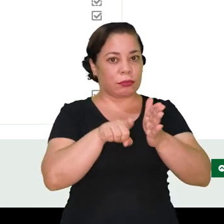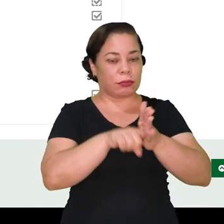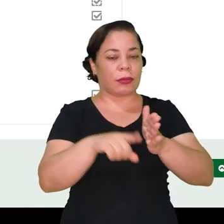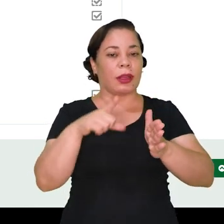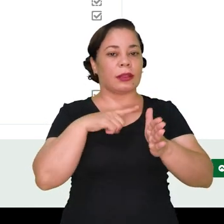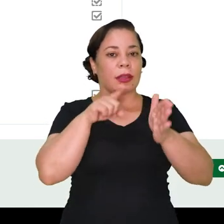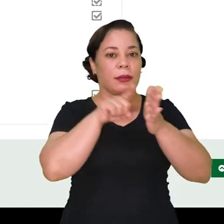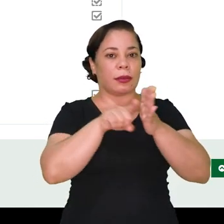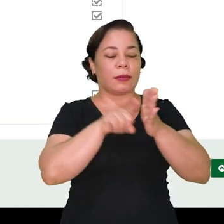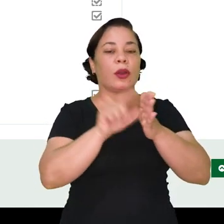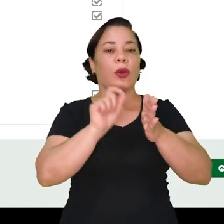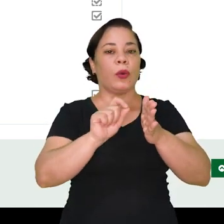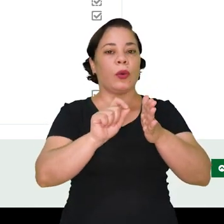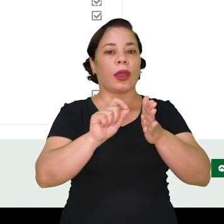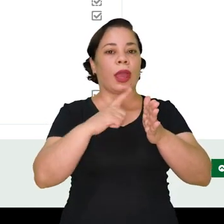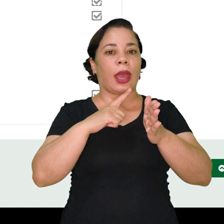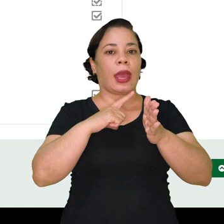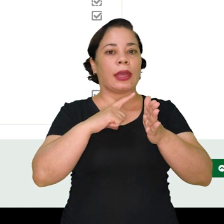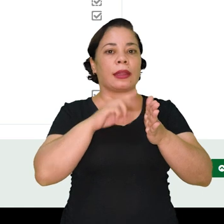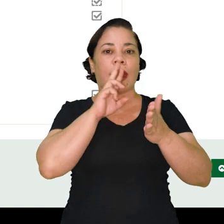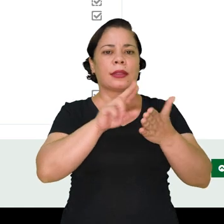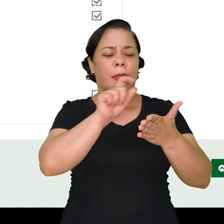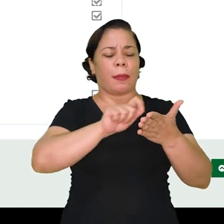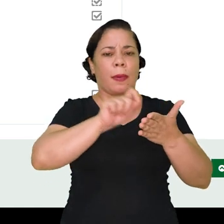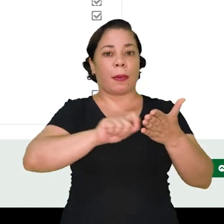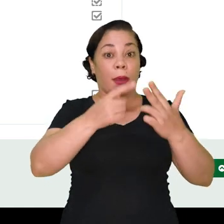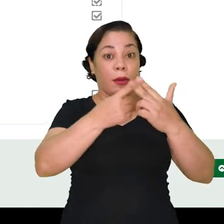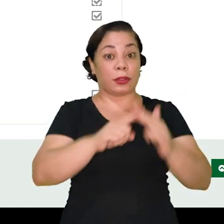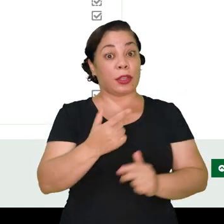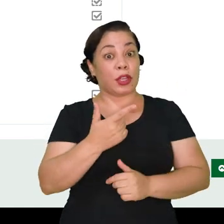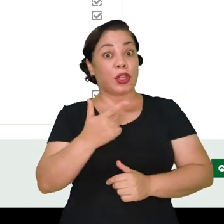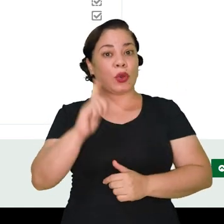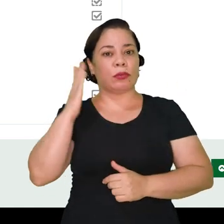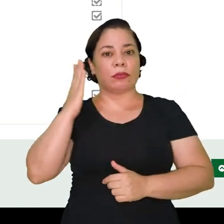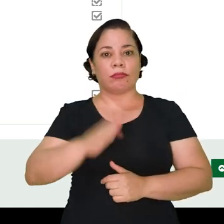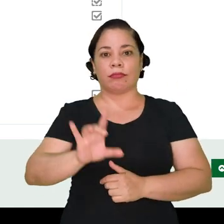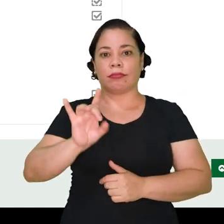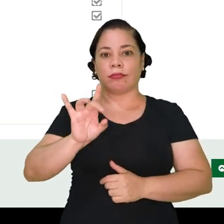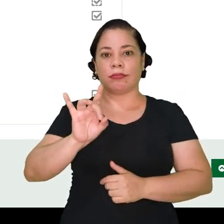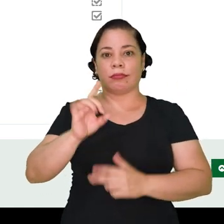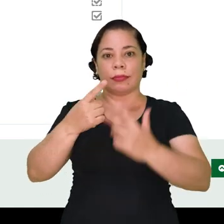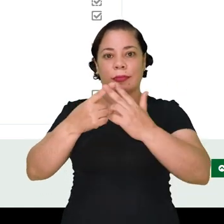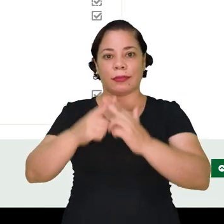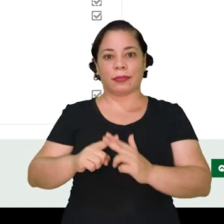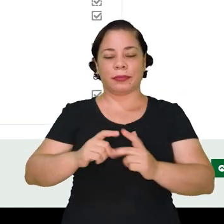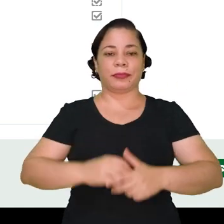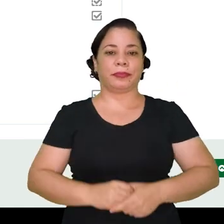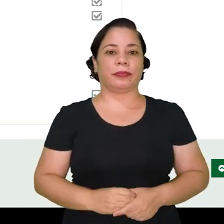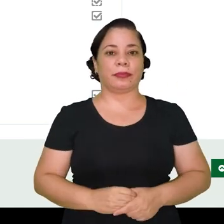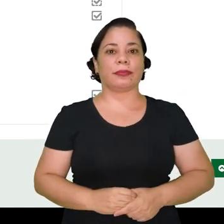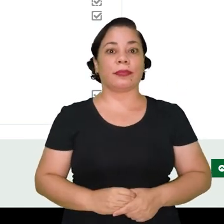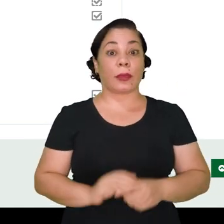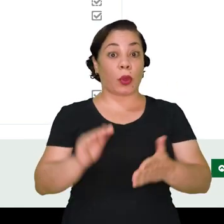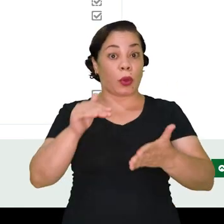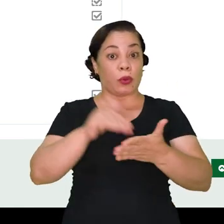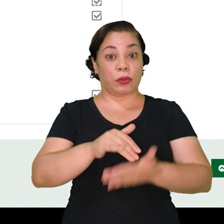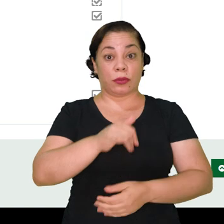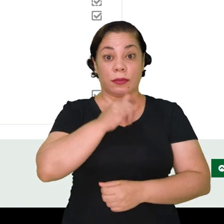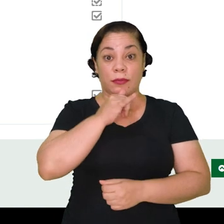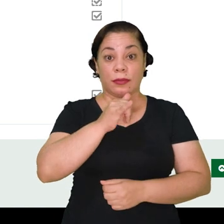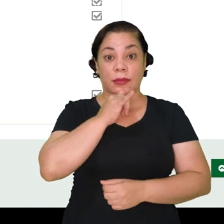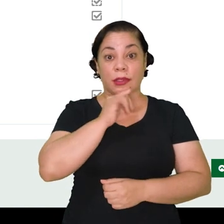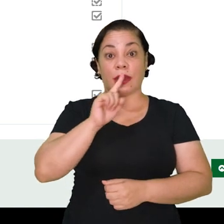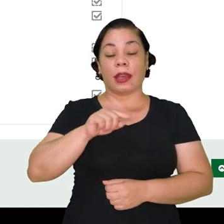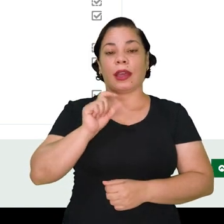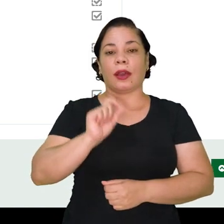questionário com questão dissertativa para corrigir e o outro que já é de correção automática. No caso aqui, deste último